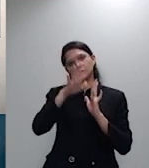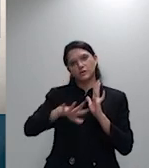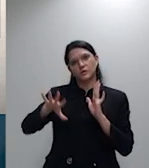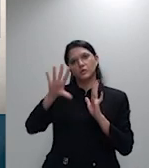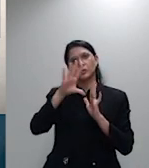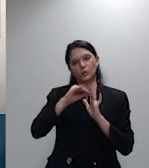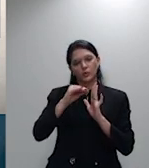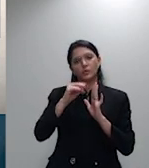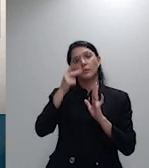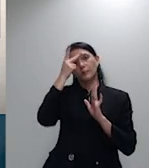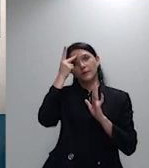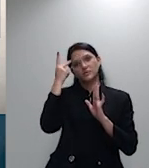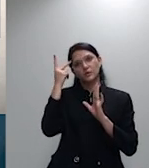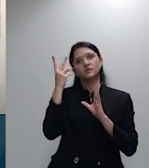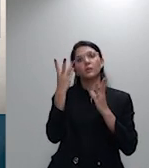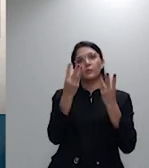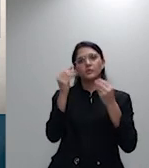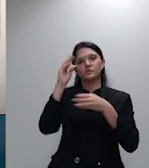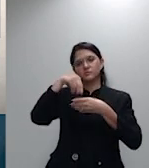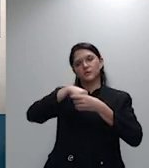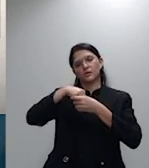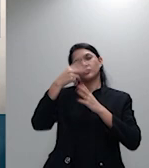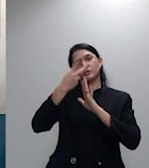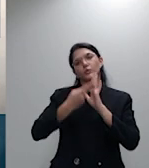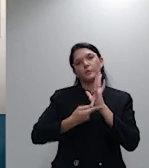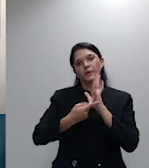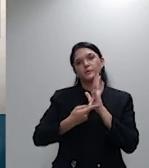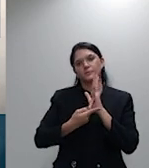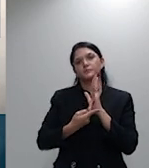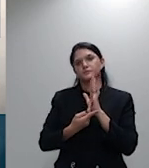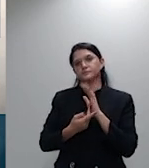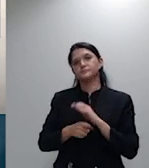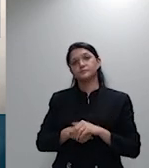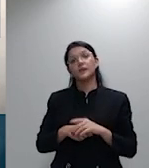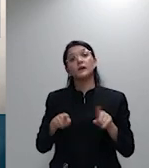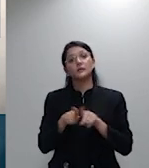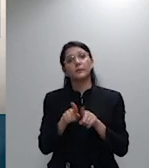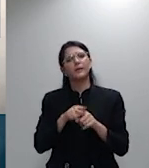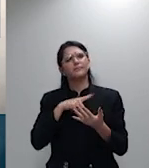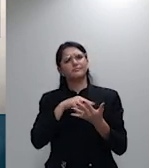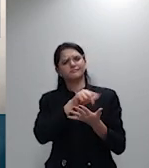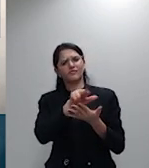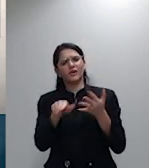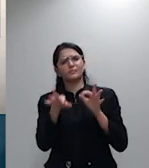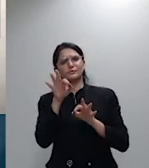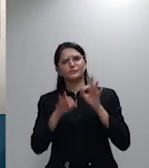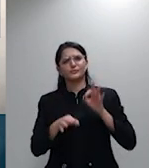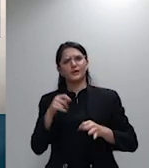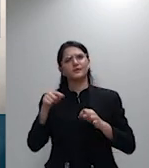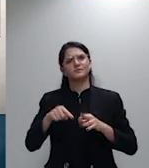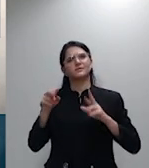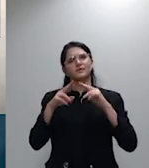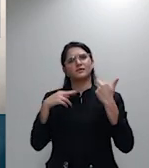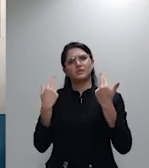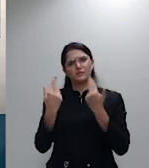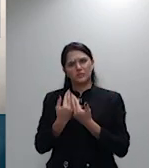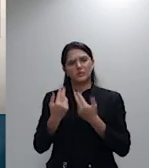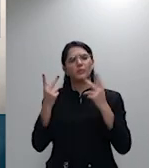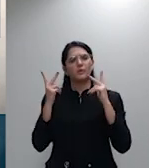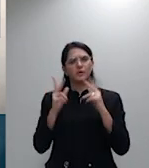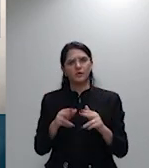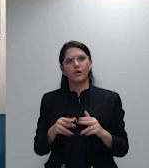e nesse sentido inúmeros julgados dessa corte a título exemplificativo eu colacionei inúmeras